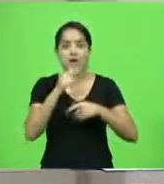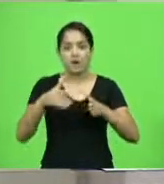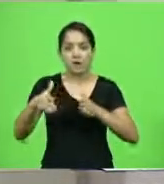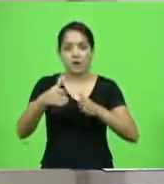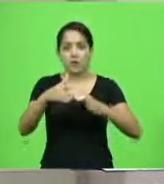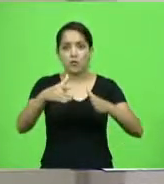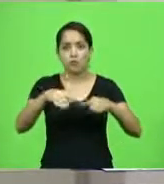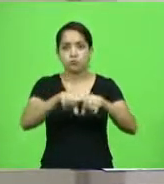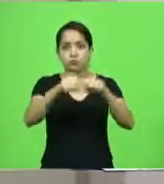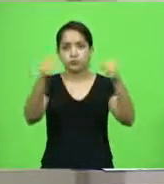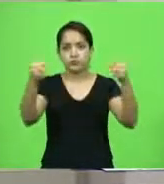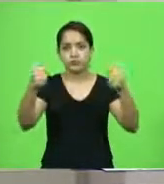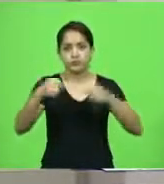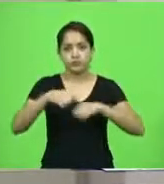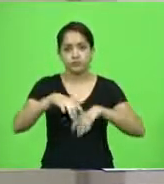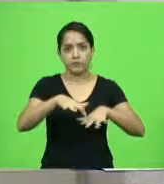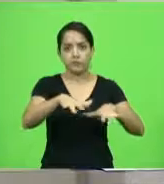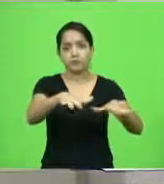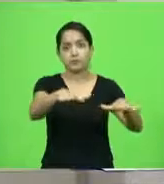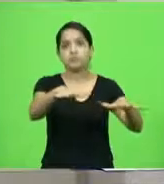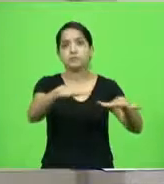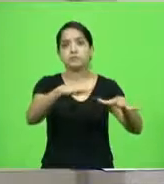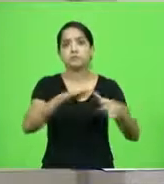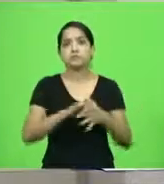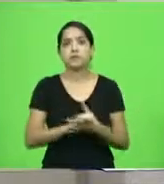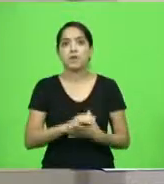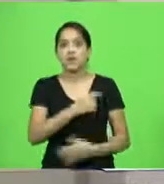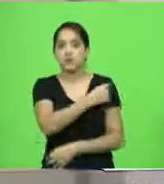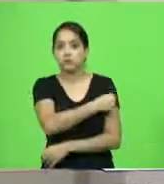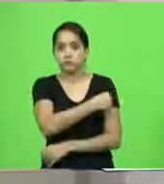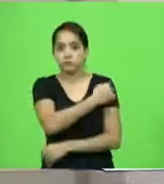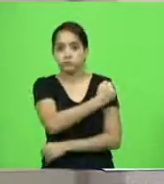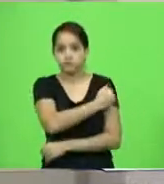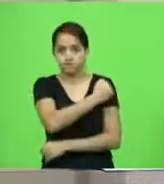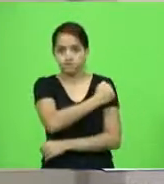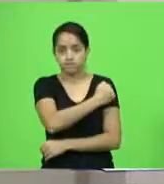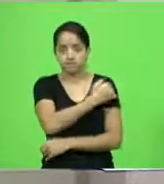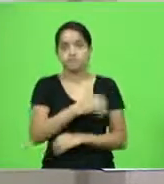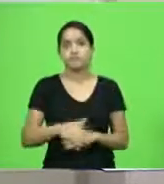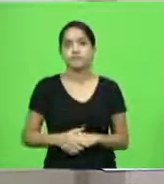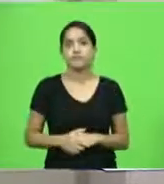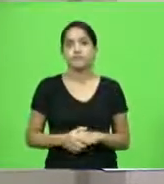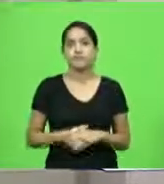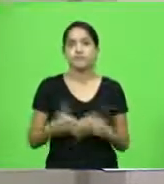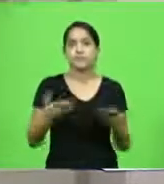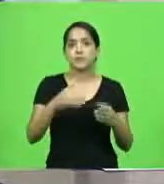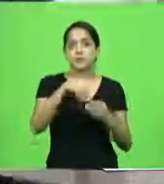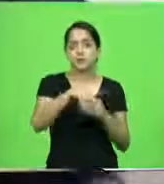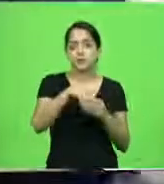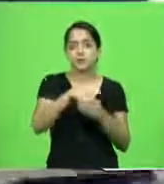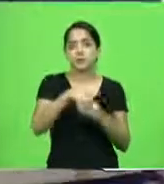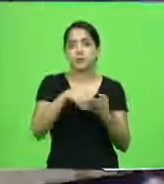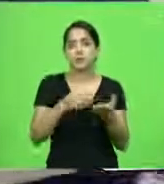efluentes tratados na Lagoa da Conceição. Em discussão, em votação,